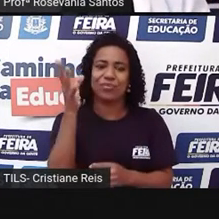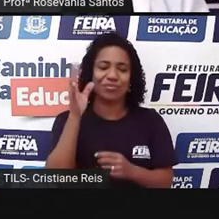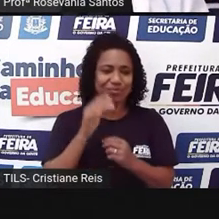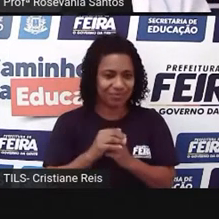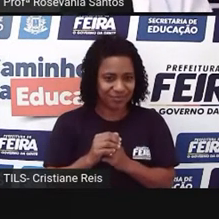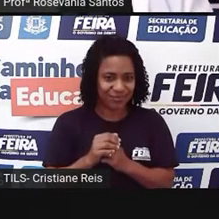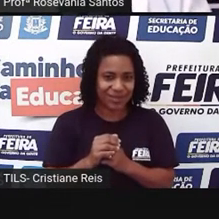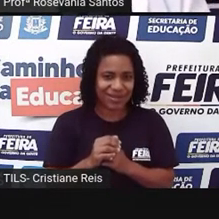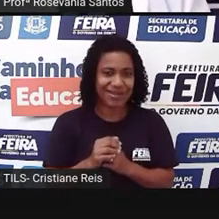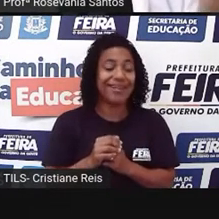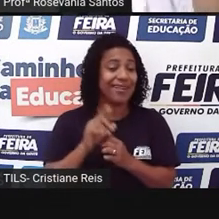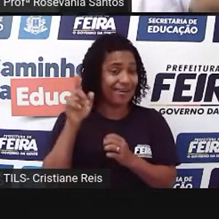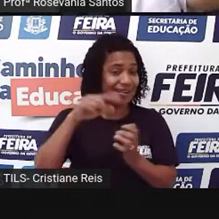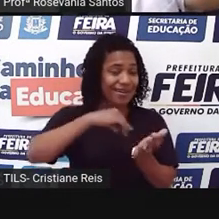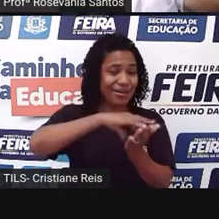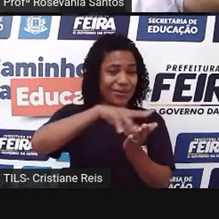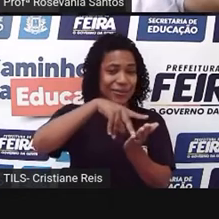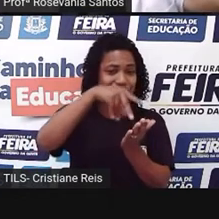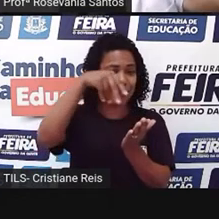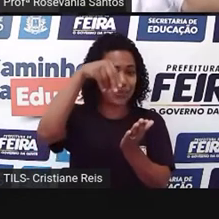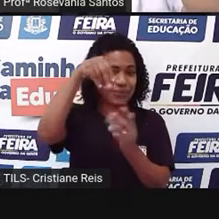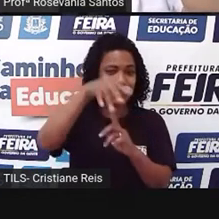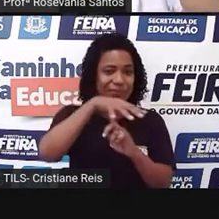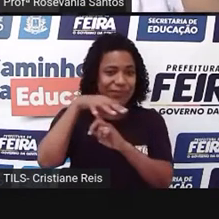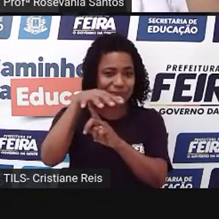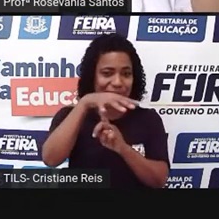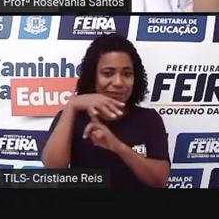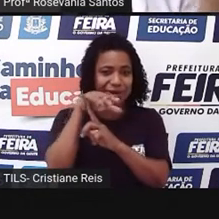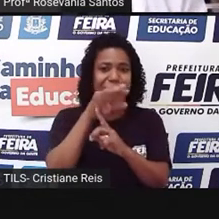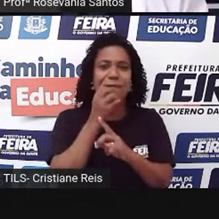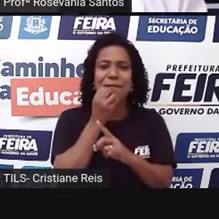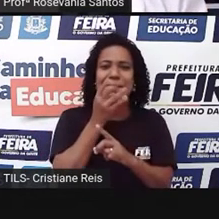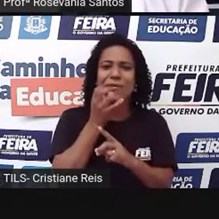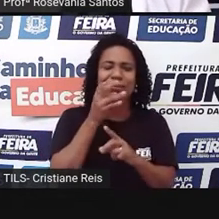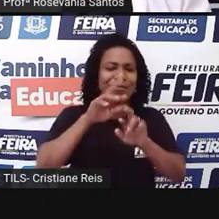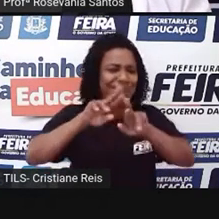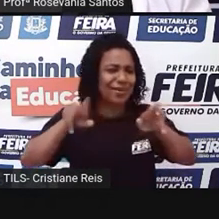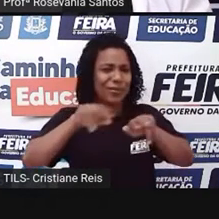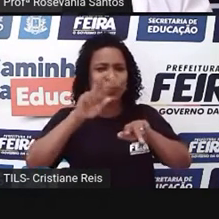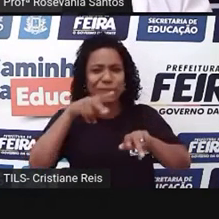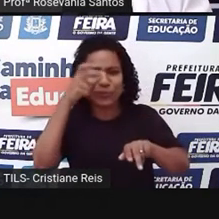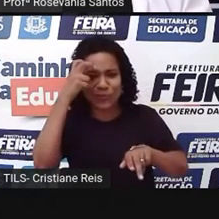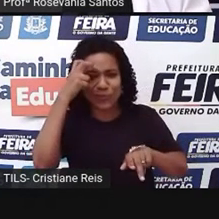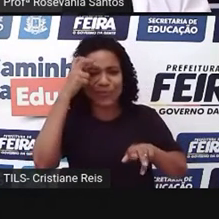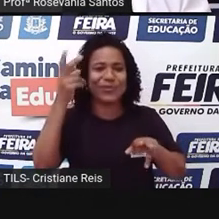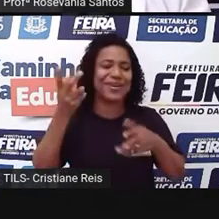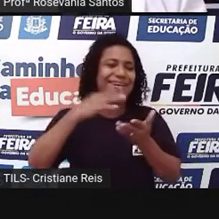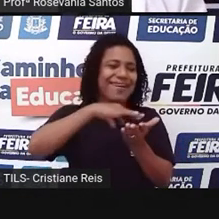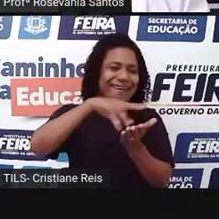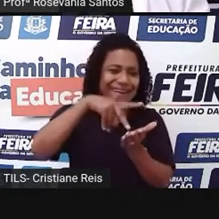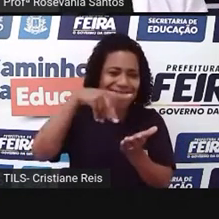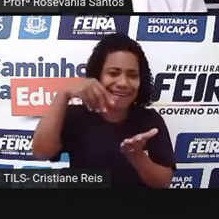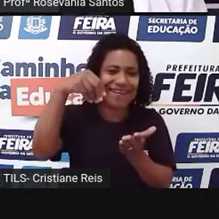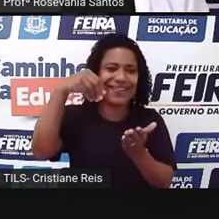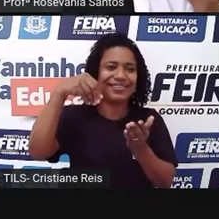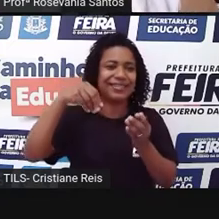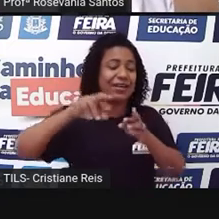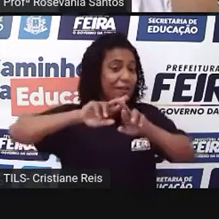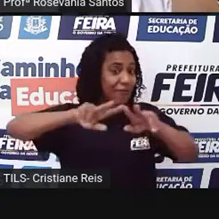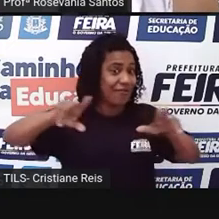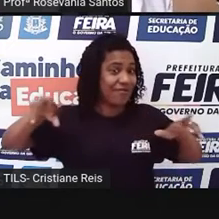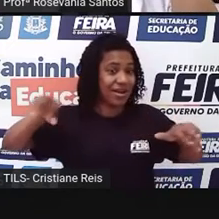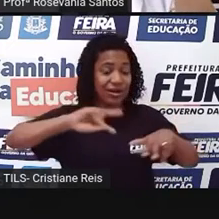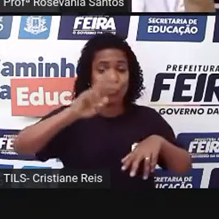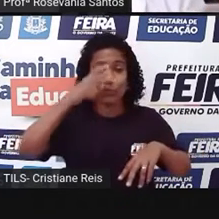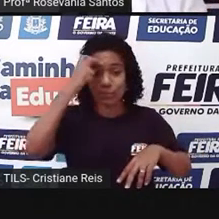memória, de continuidade, de saberes, de fazeres, produtos, expressões artísticas tradicionais que